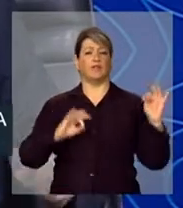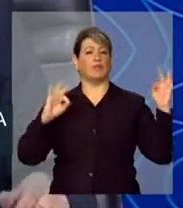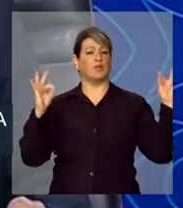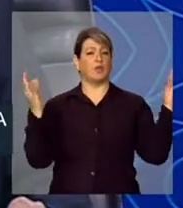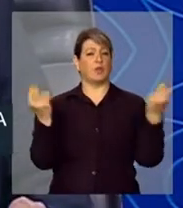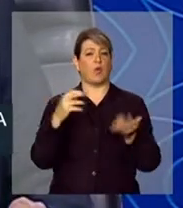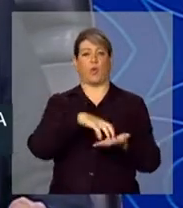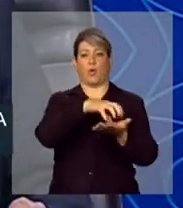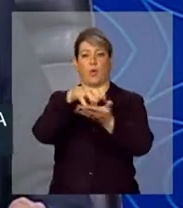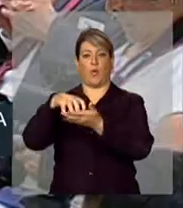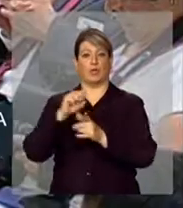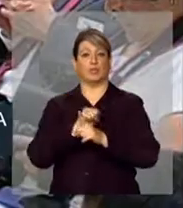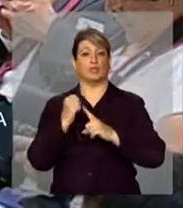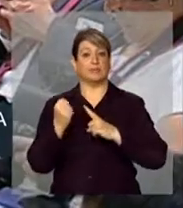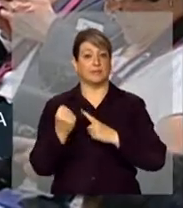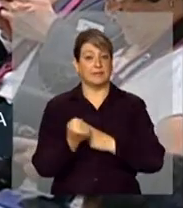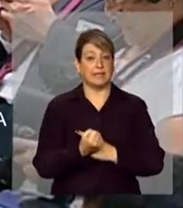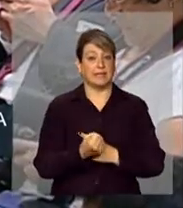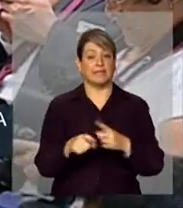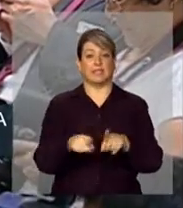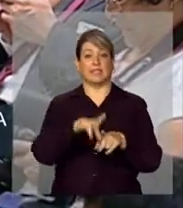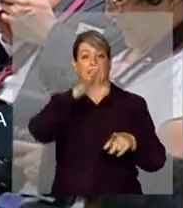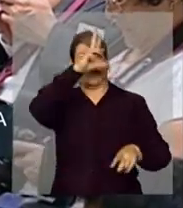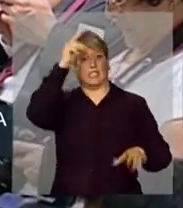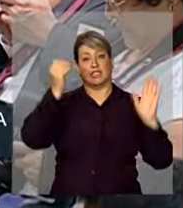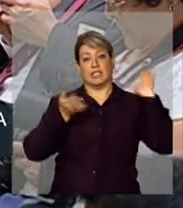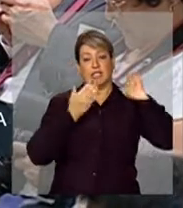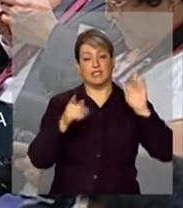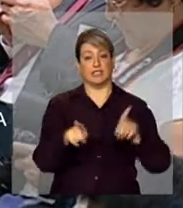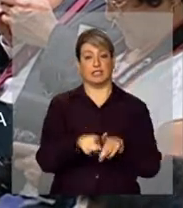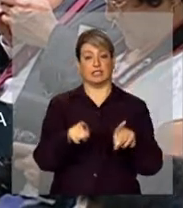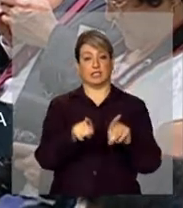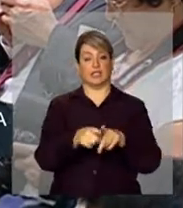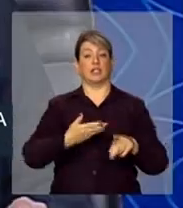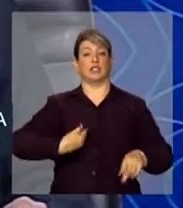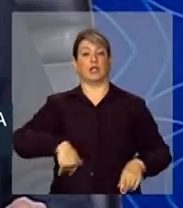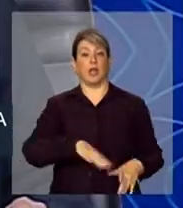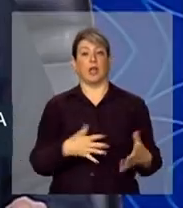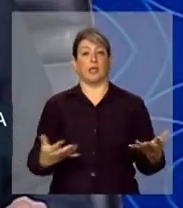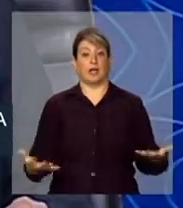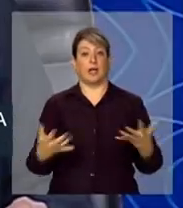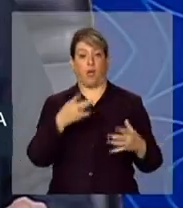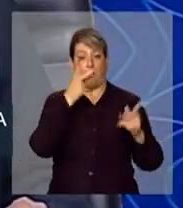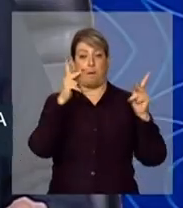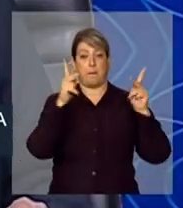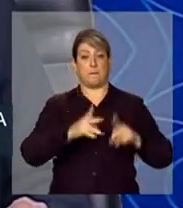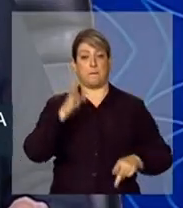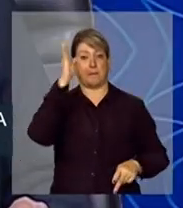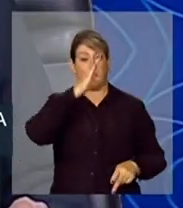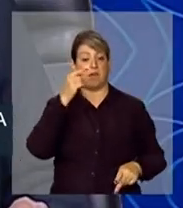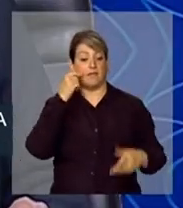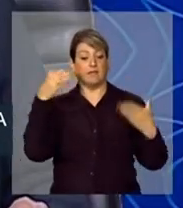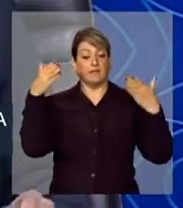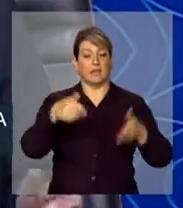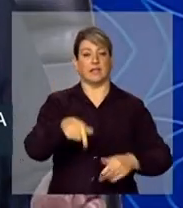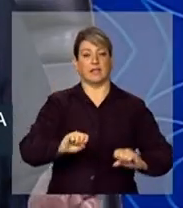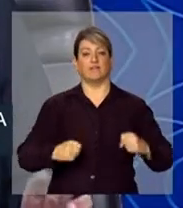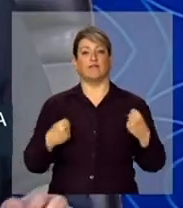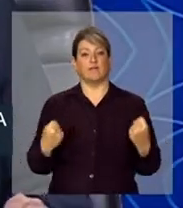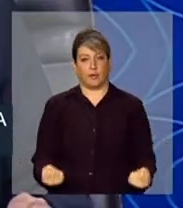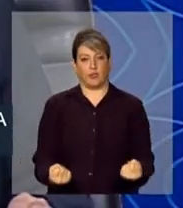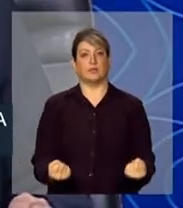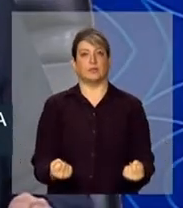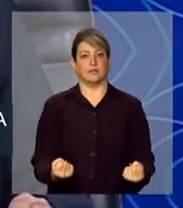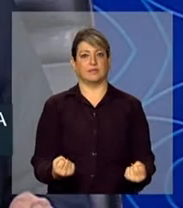as classes sociais, indígenas. Nós queremos o povo brasileiro presente nesse esforço. Por essa